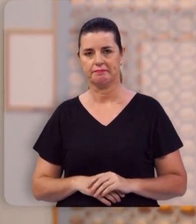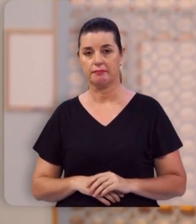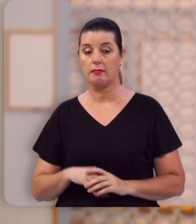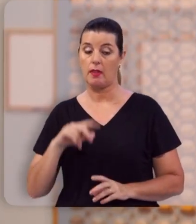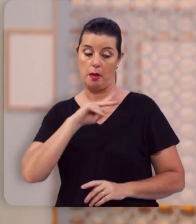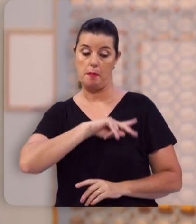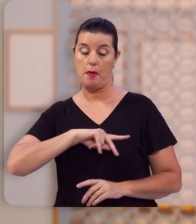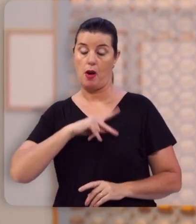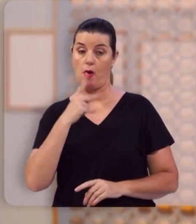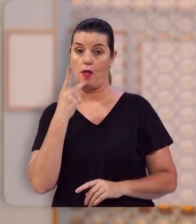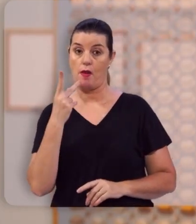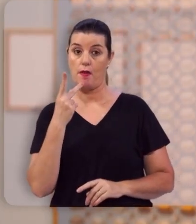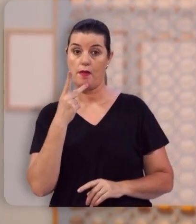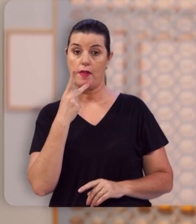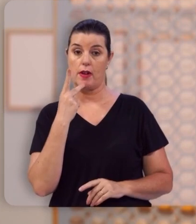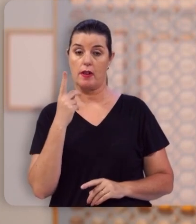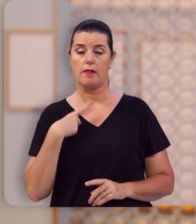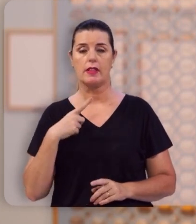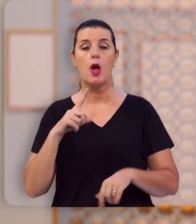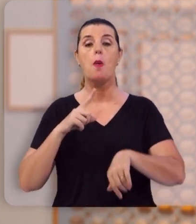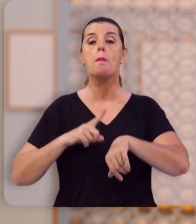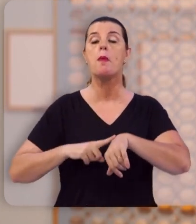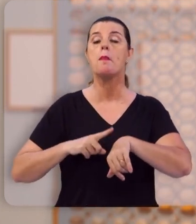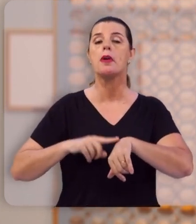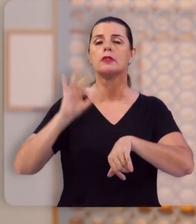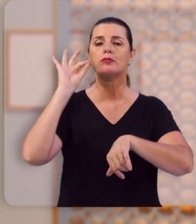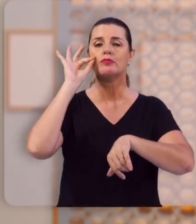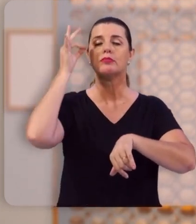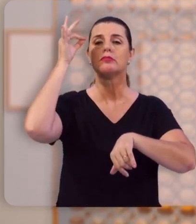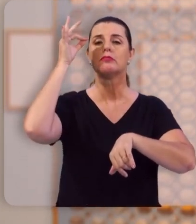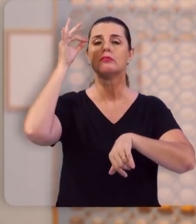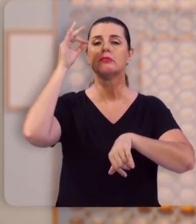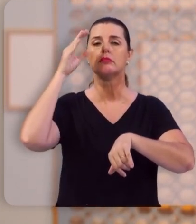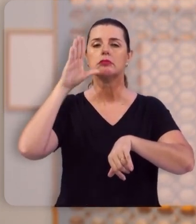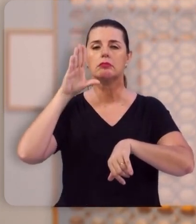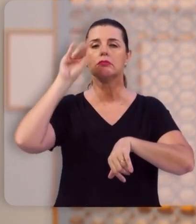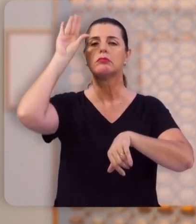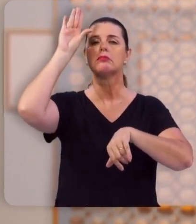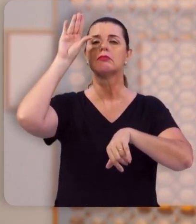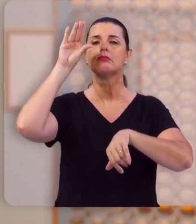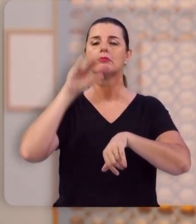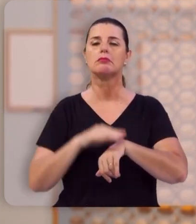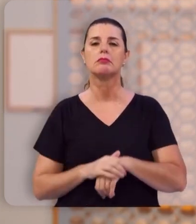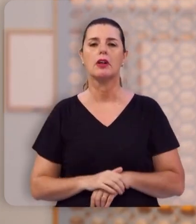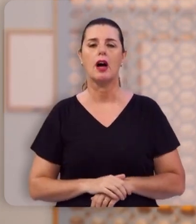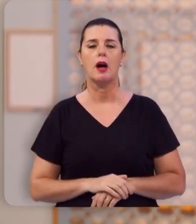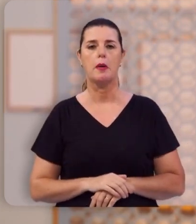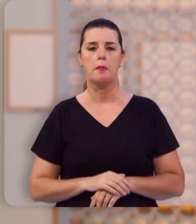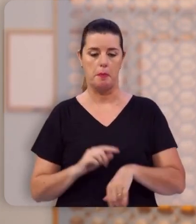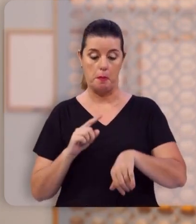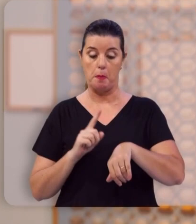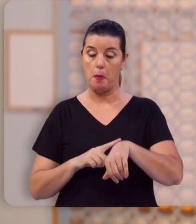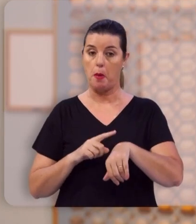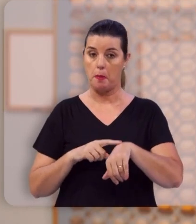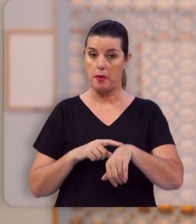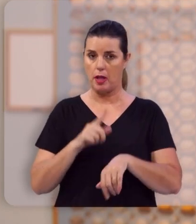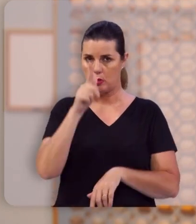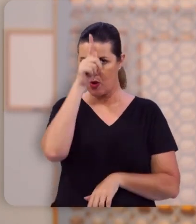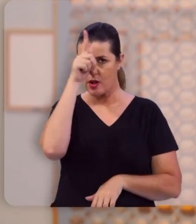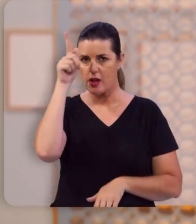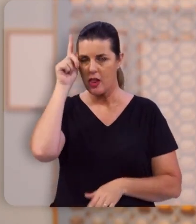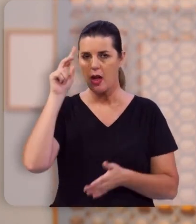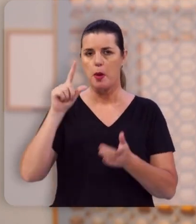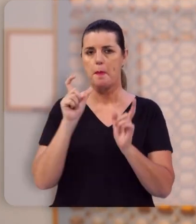Paulo chega a dizer que vai ser no momento, no abrir e fechar de olhos, a palavra momento no grego,